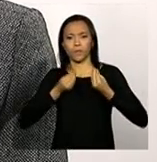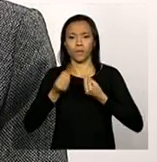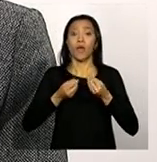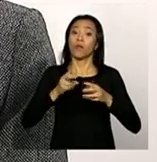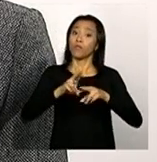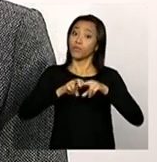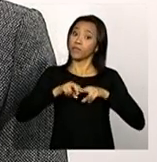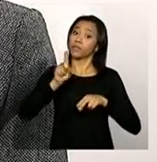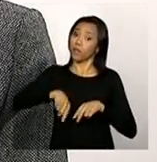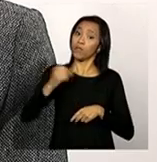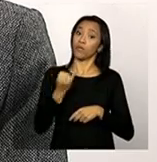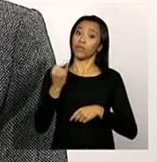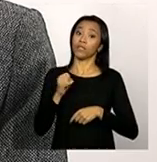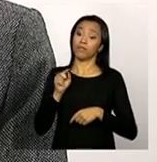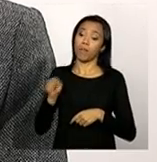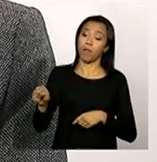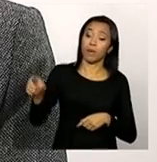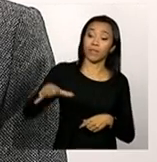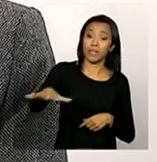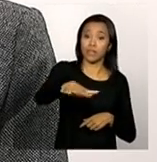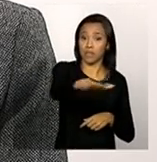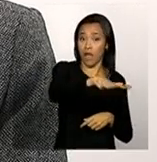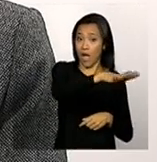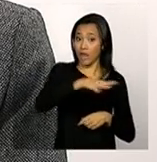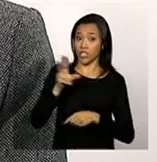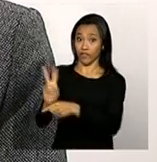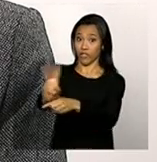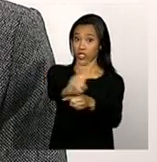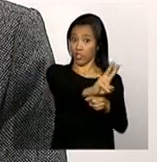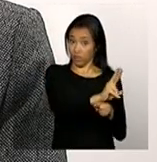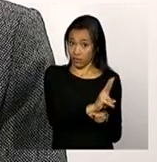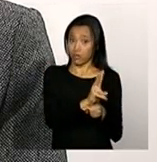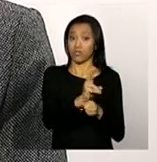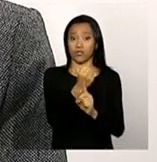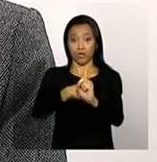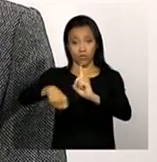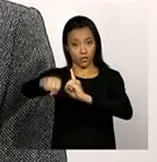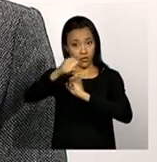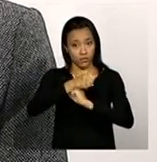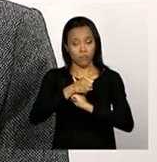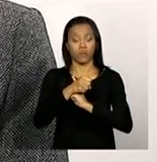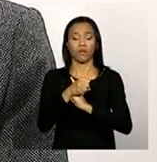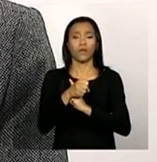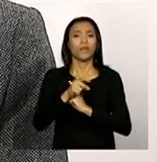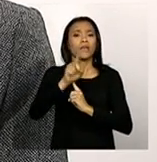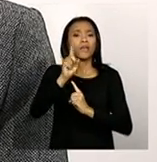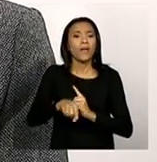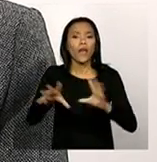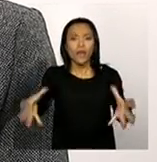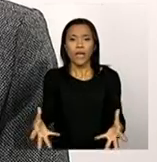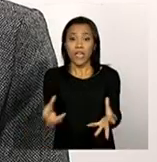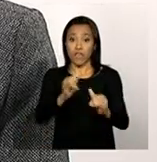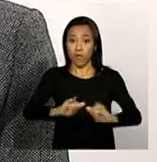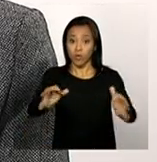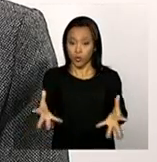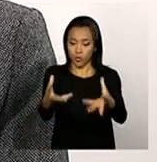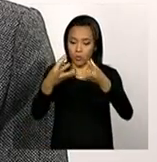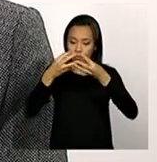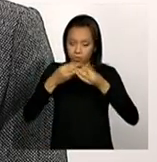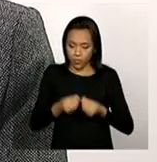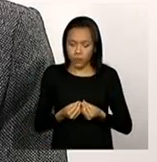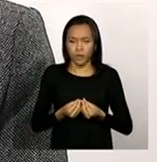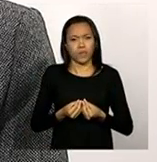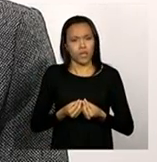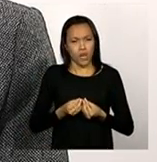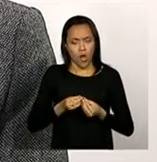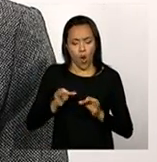áreas de vigilância sócio-assistencial. Que as áreas de vigilância sócio-assistencial organizem esse processo de coleta